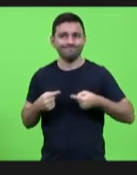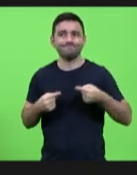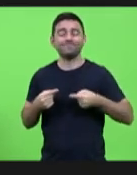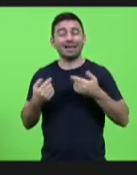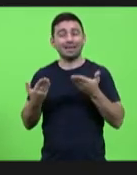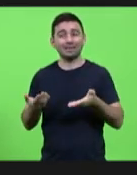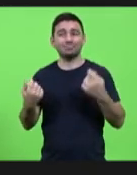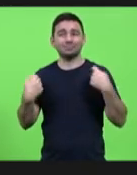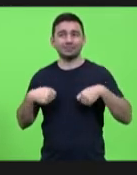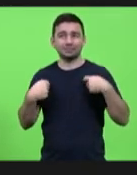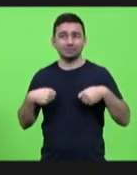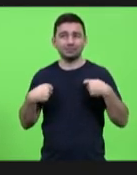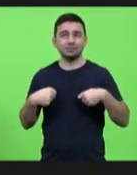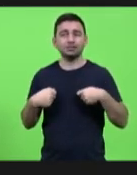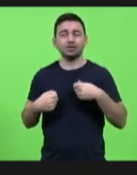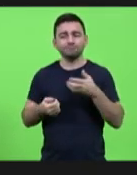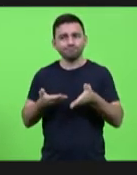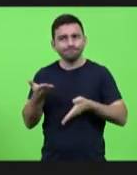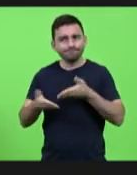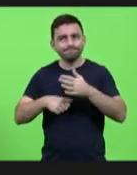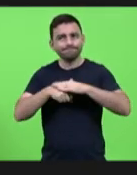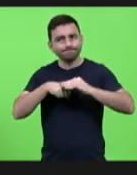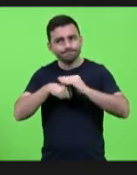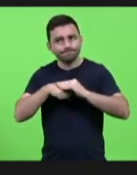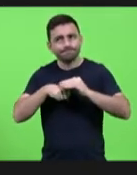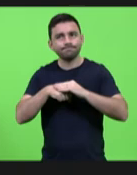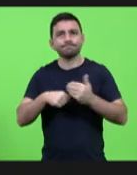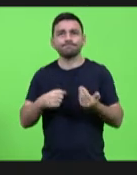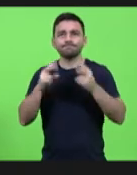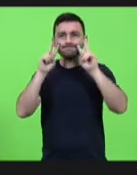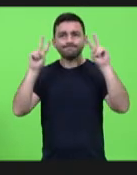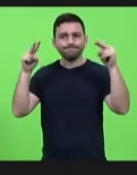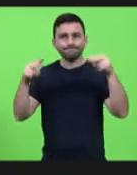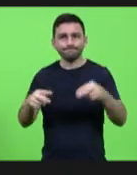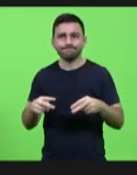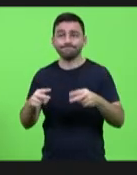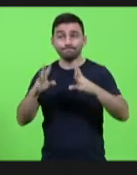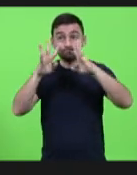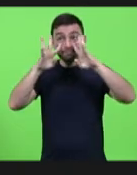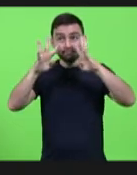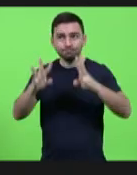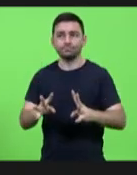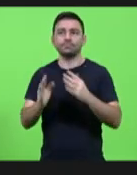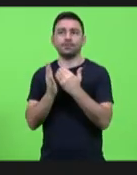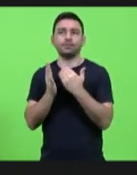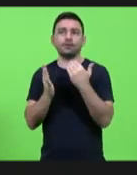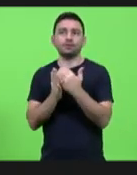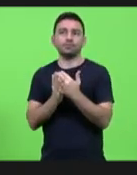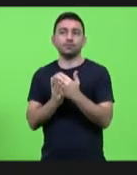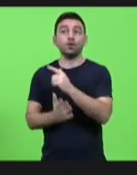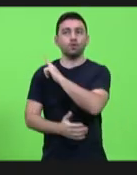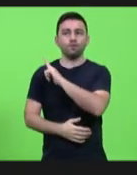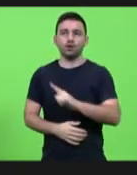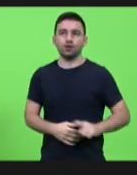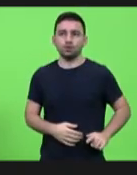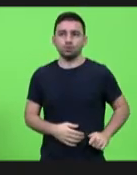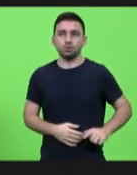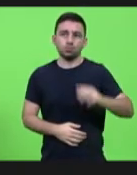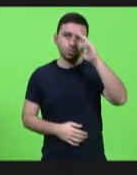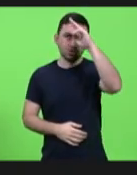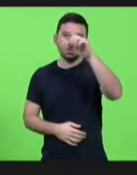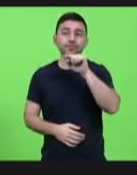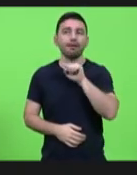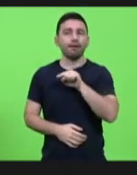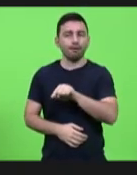necessita ser tratada com carinho, com um olhar muito atento. O governador Carlos Moisés tem tido esse olhar atento.